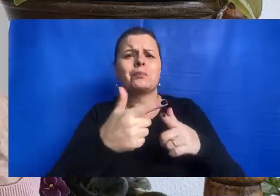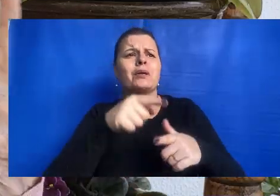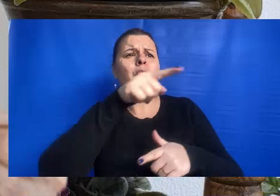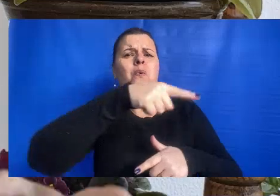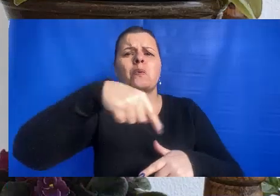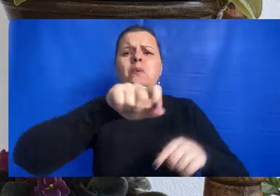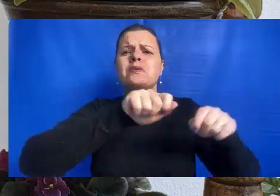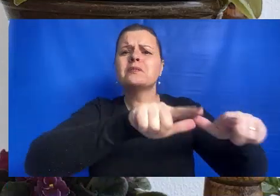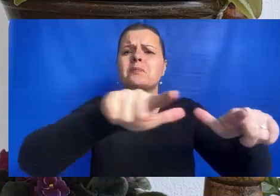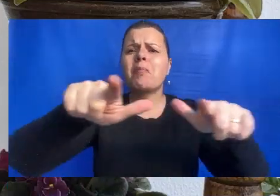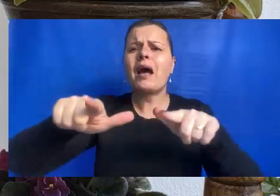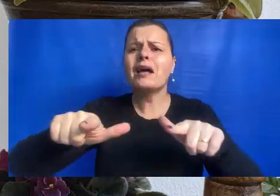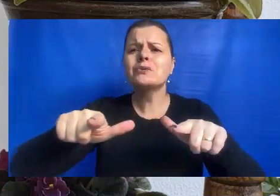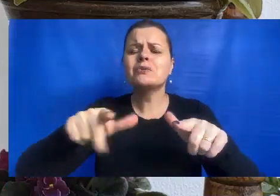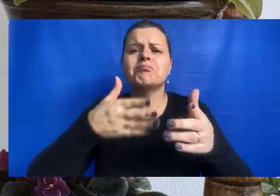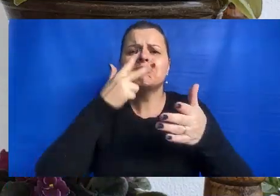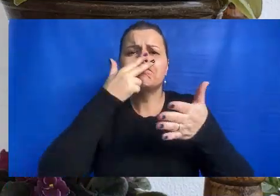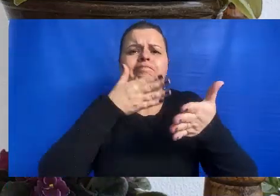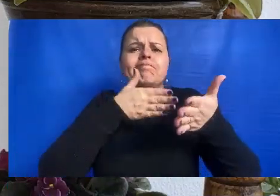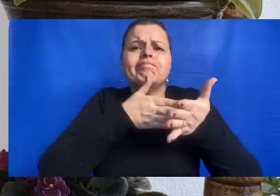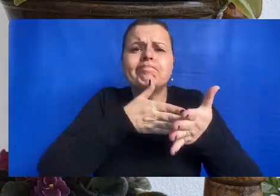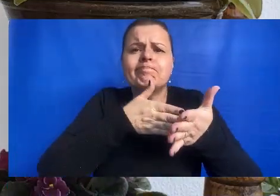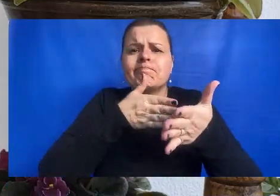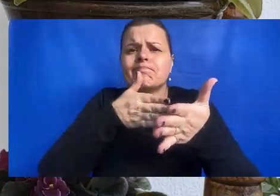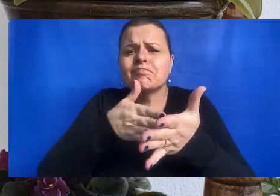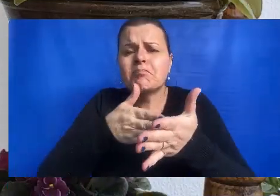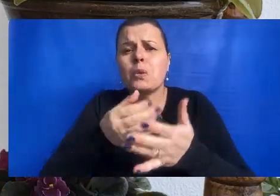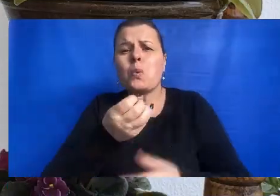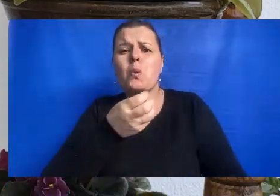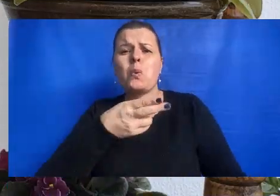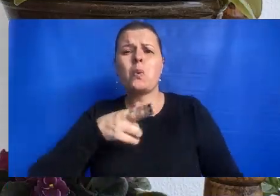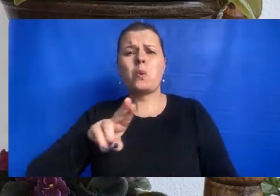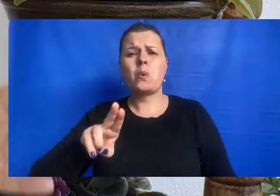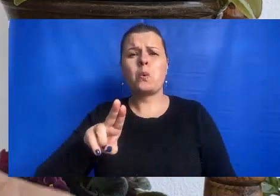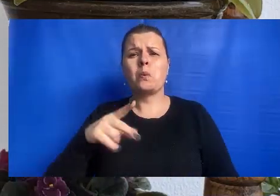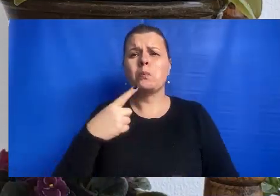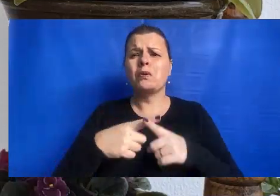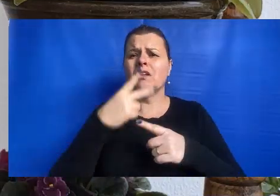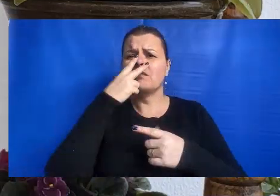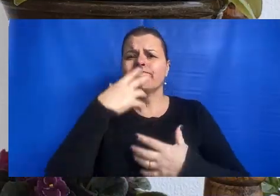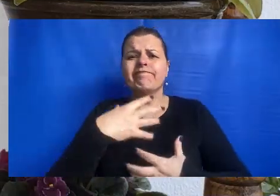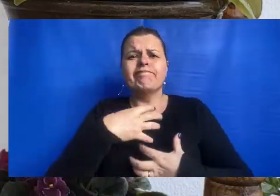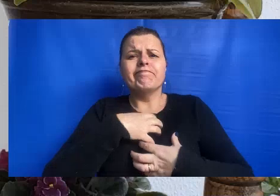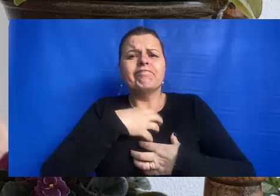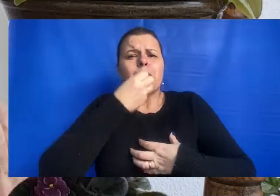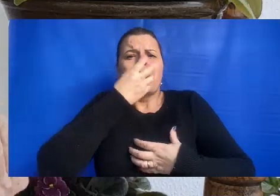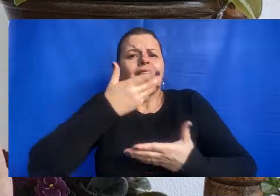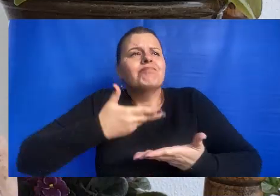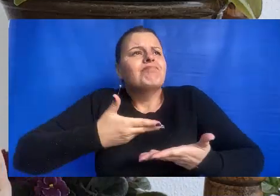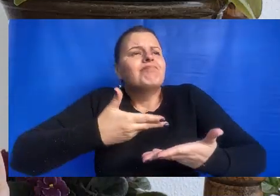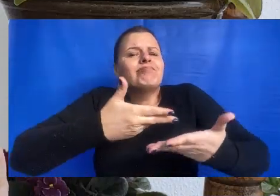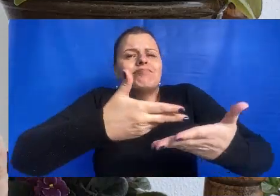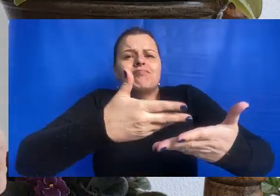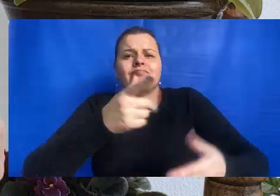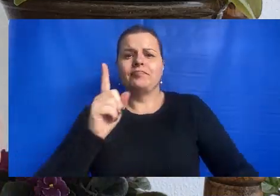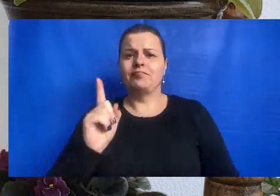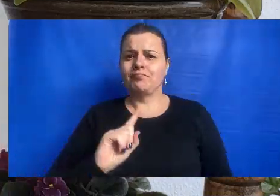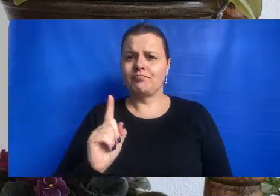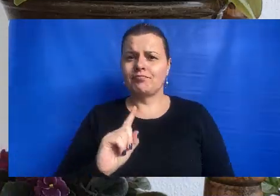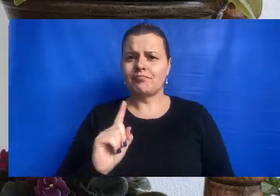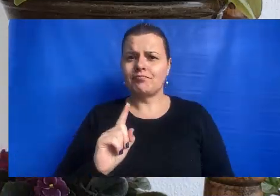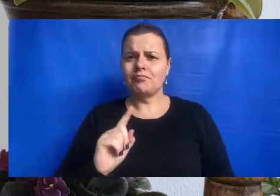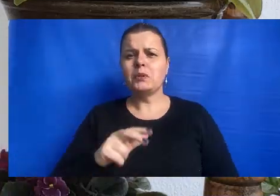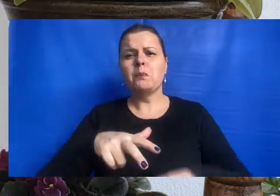e os espaços da comunidade são restritivos, seja porque não se sentem acolhidas,